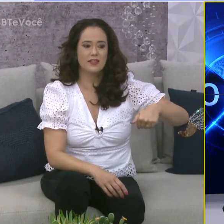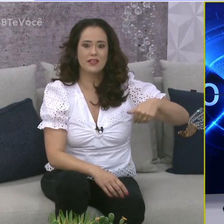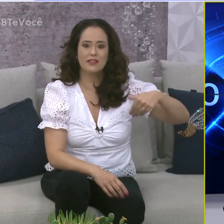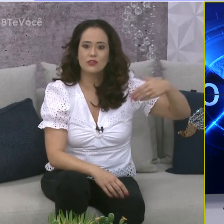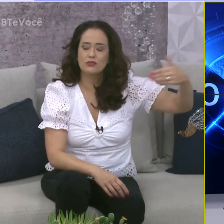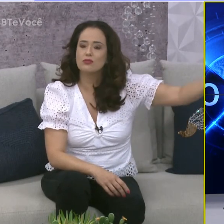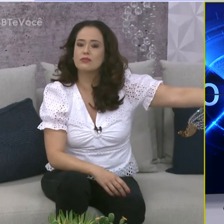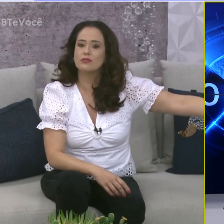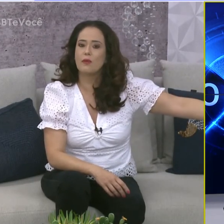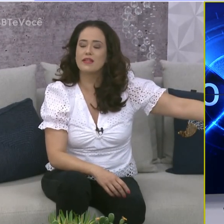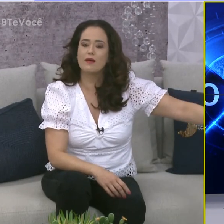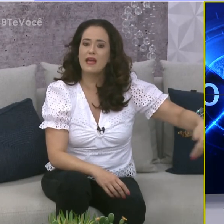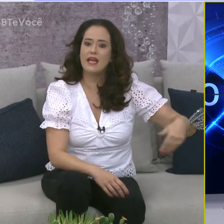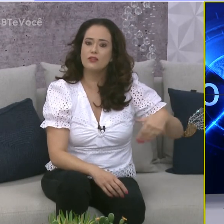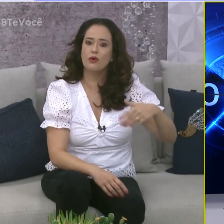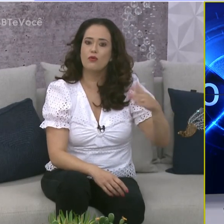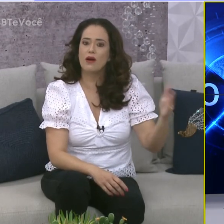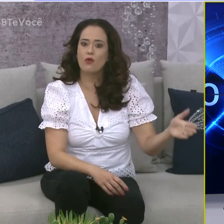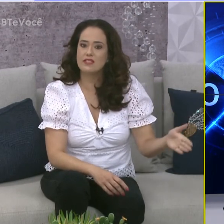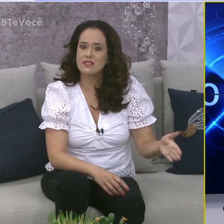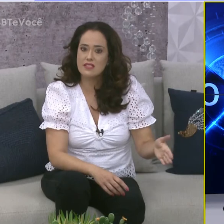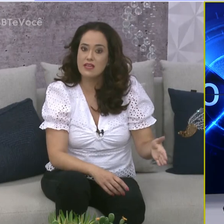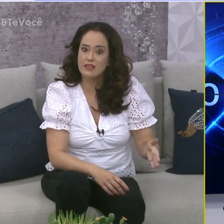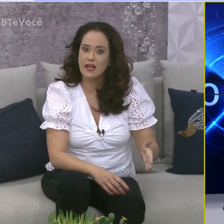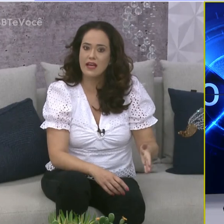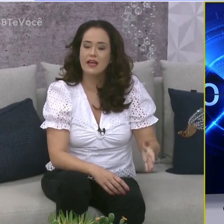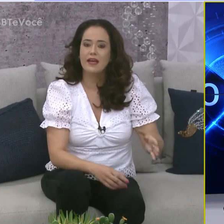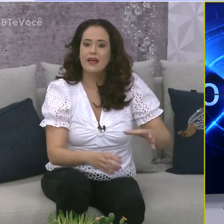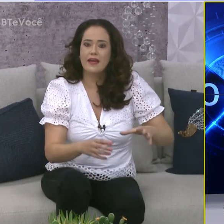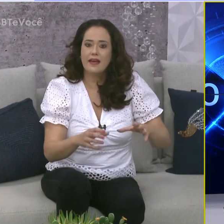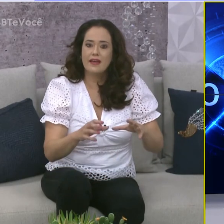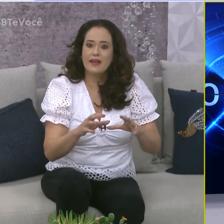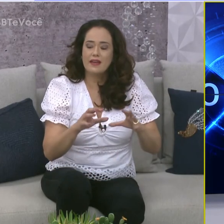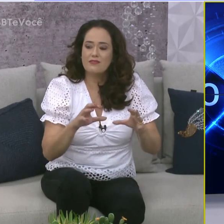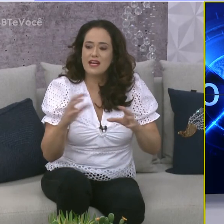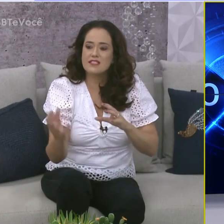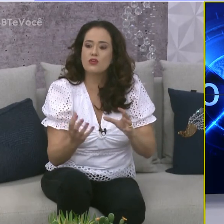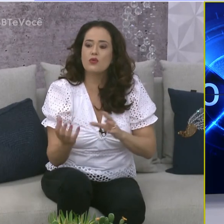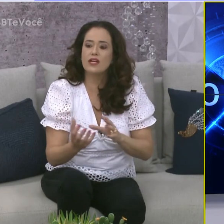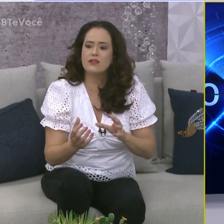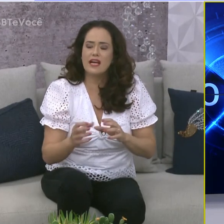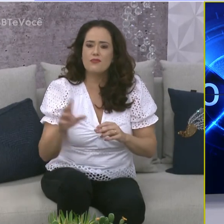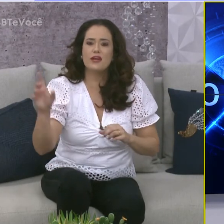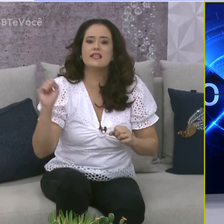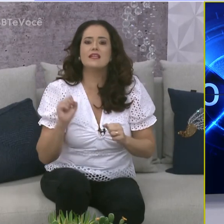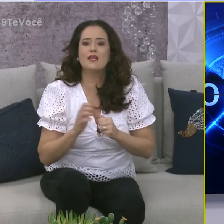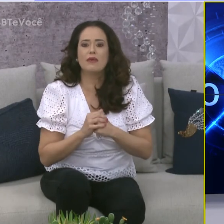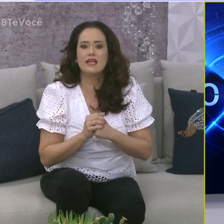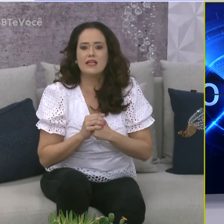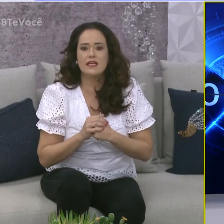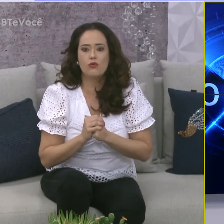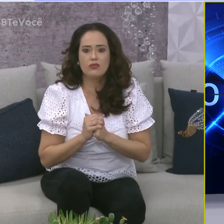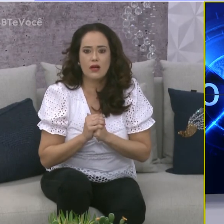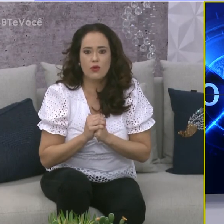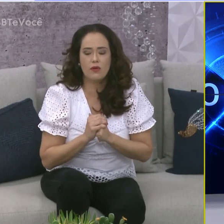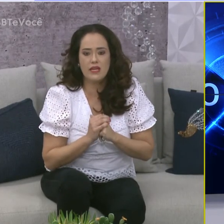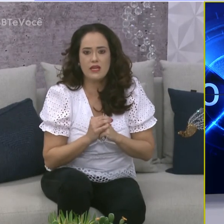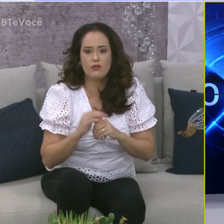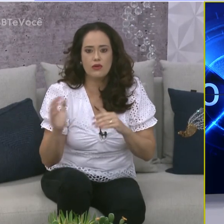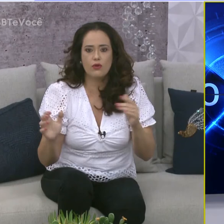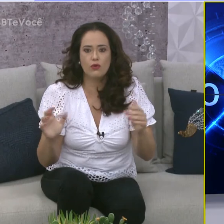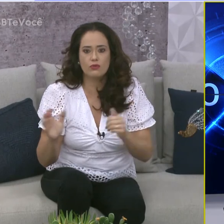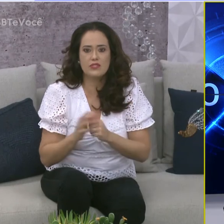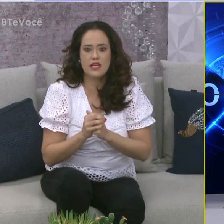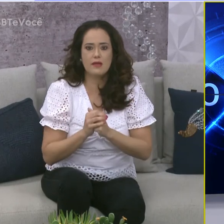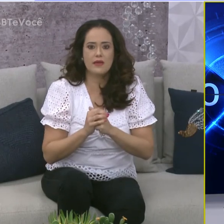apartamento, alguma coisa assim. É ficar circulando ali. Ah, vou até ali na padaria encontrar o meu